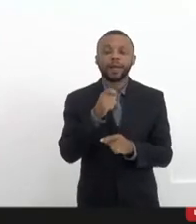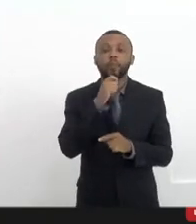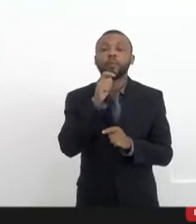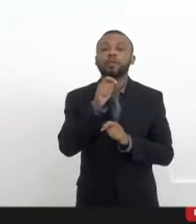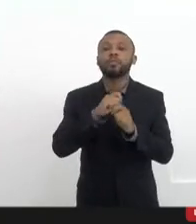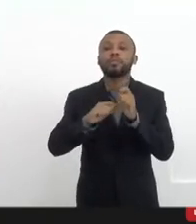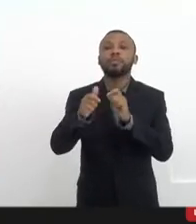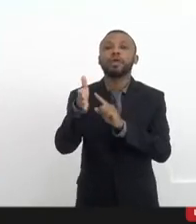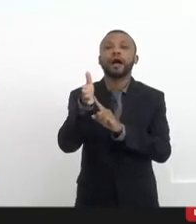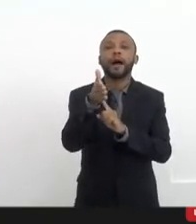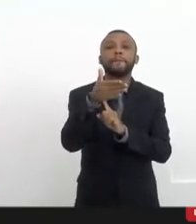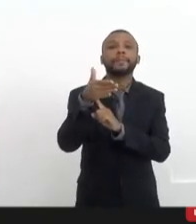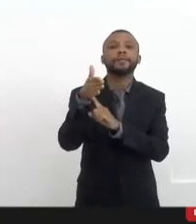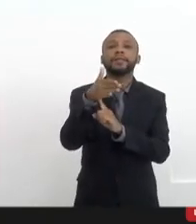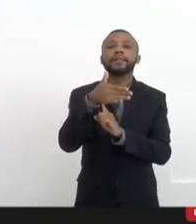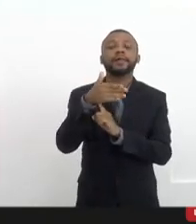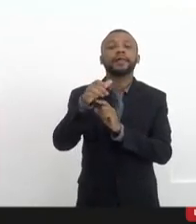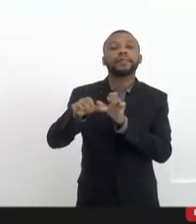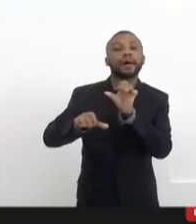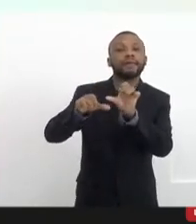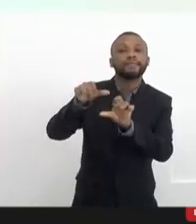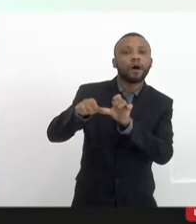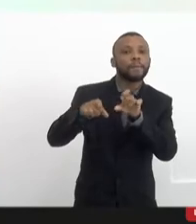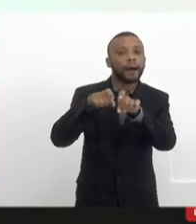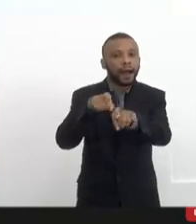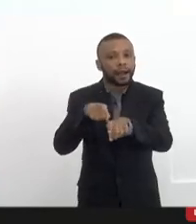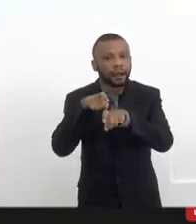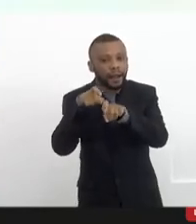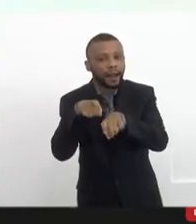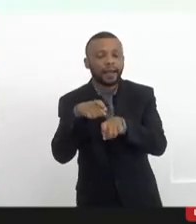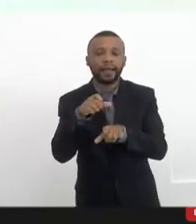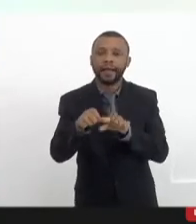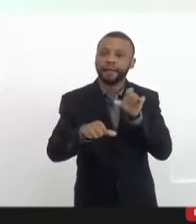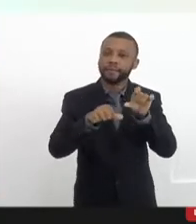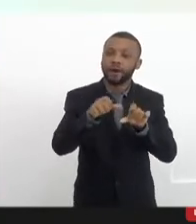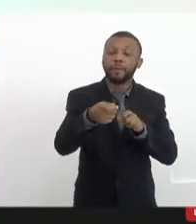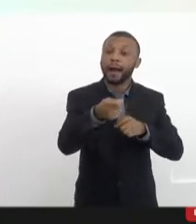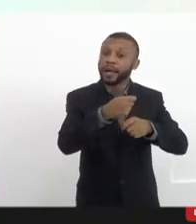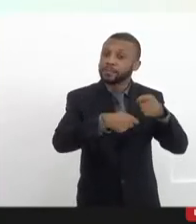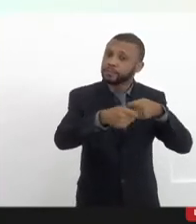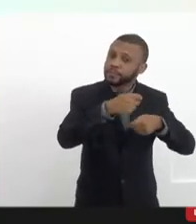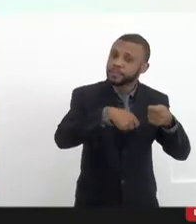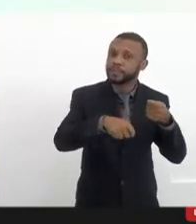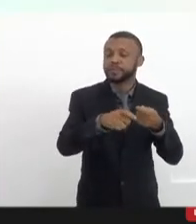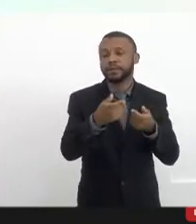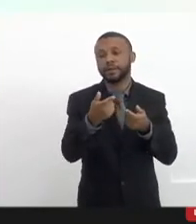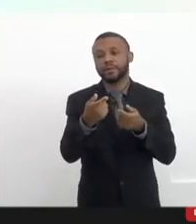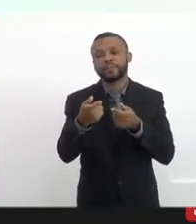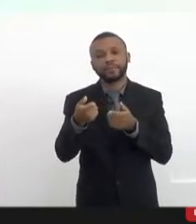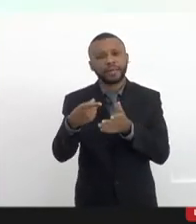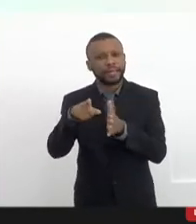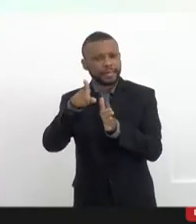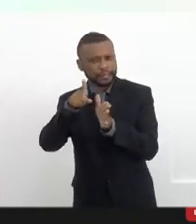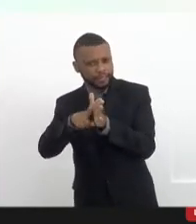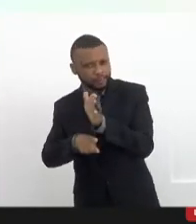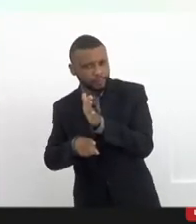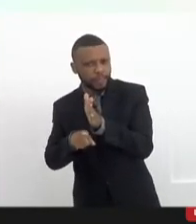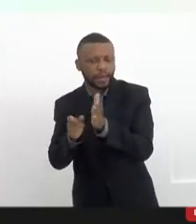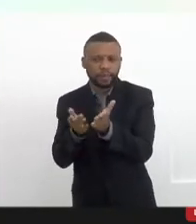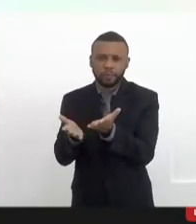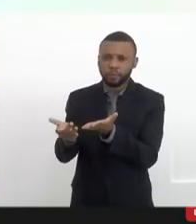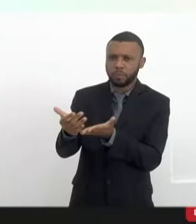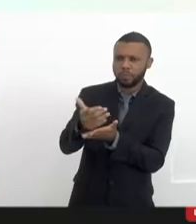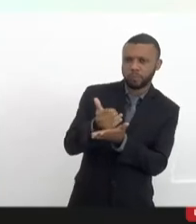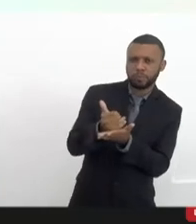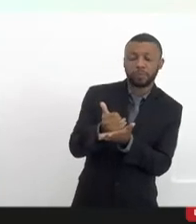bandeira da reforma agrária, da reforma do ar, da reforma administrativa, da reforma tributária. Tem que